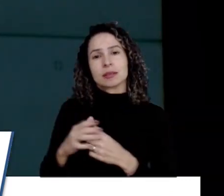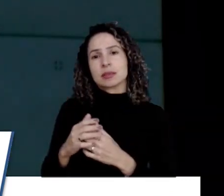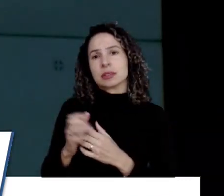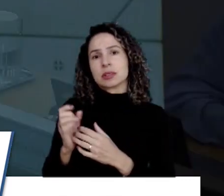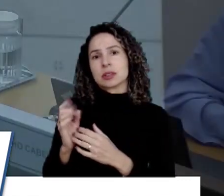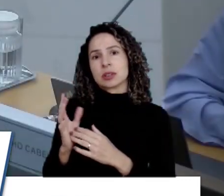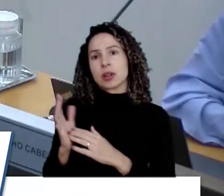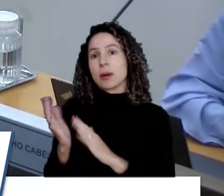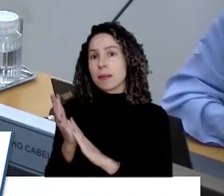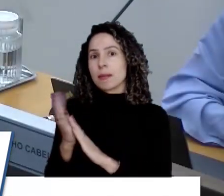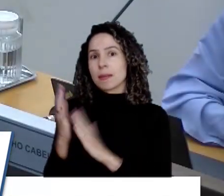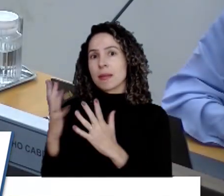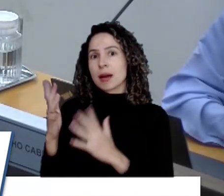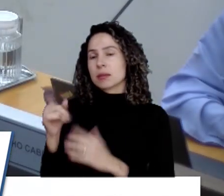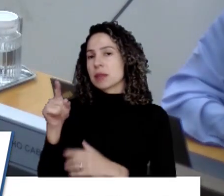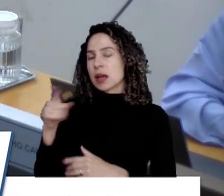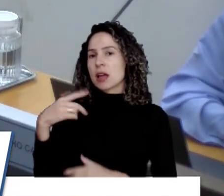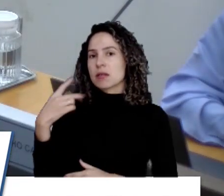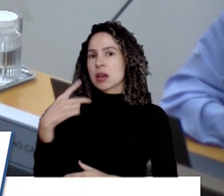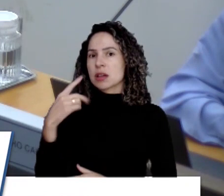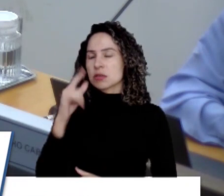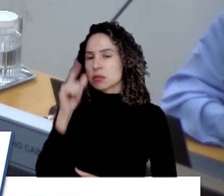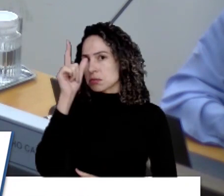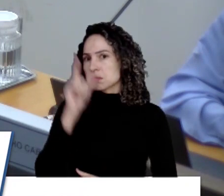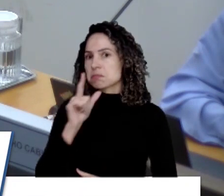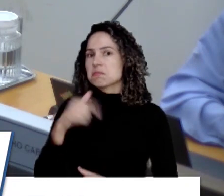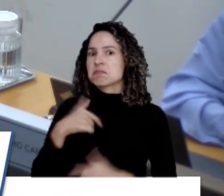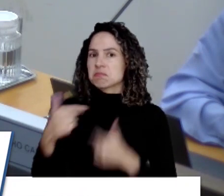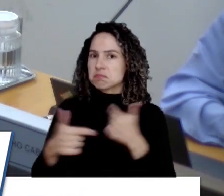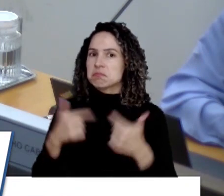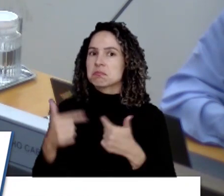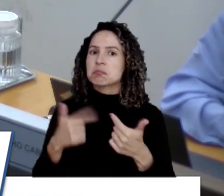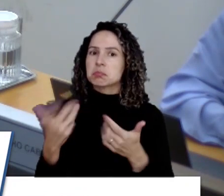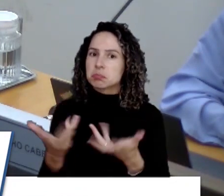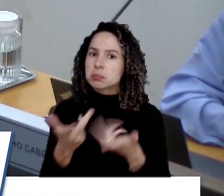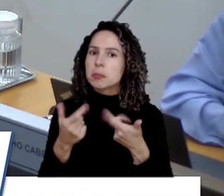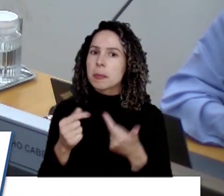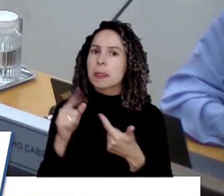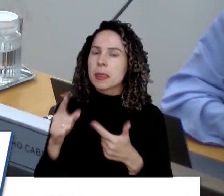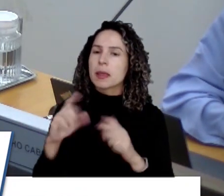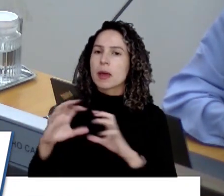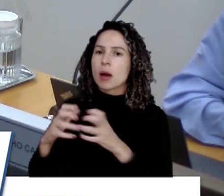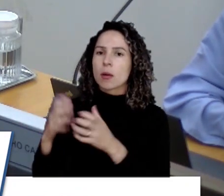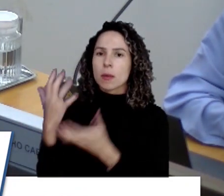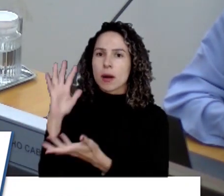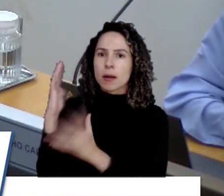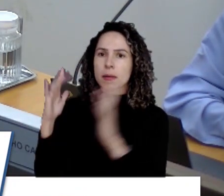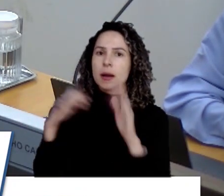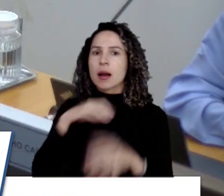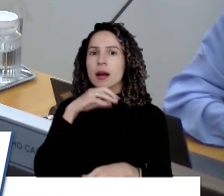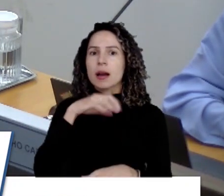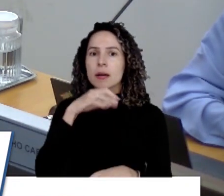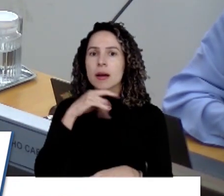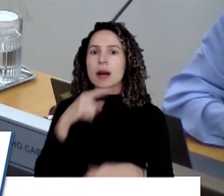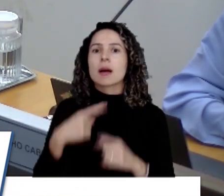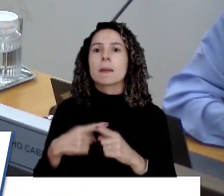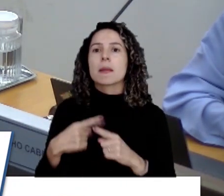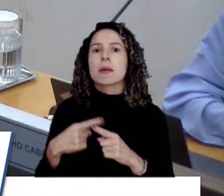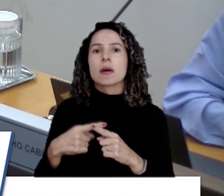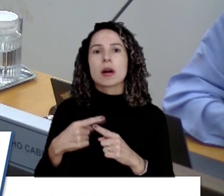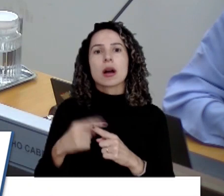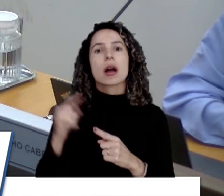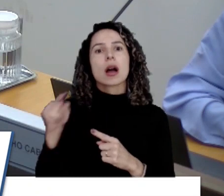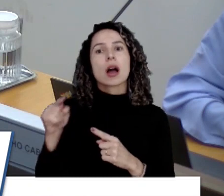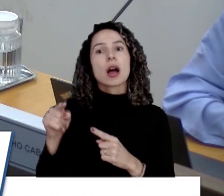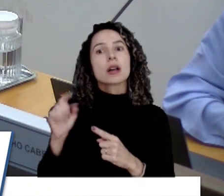Não me manda ver. Parabenizar a vereadora Lintze por todo o trabalho que ela vem fazendo, pela Comissão de Meio Ambiente e Animal, que foi...